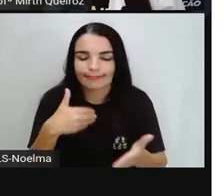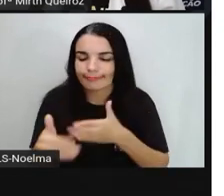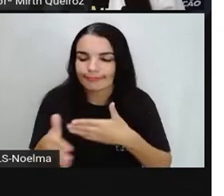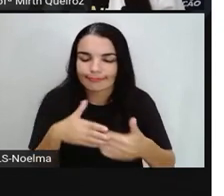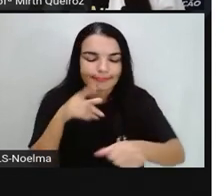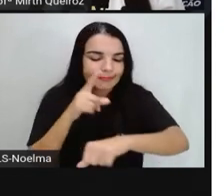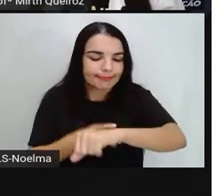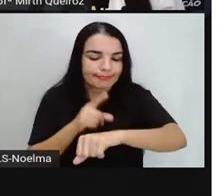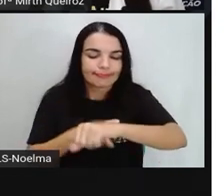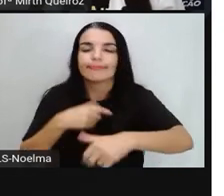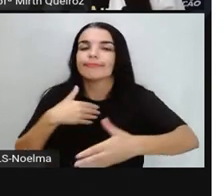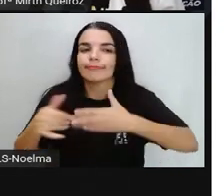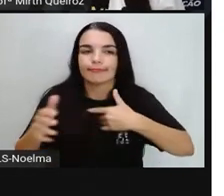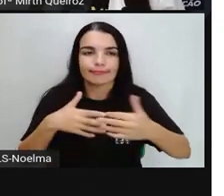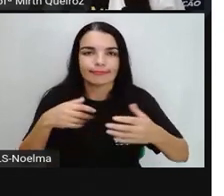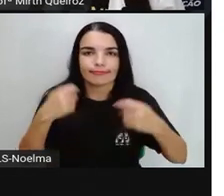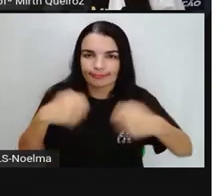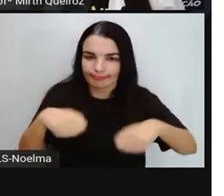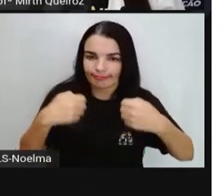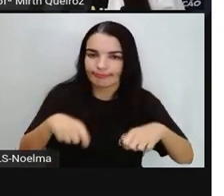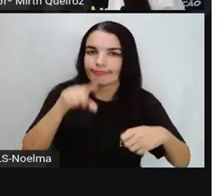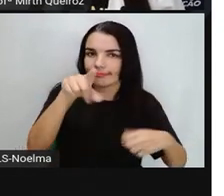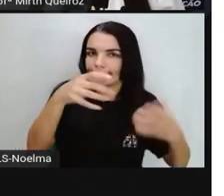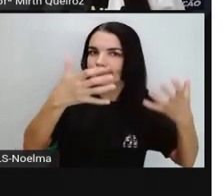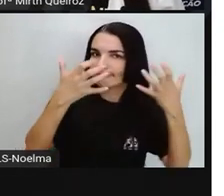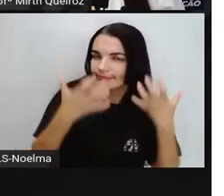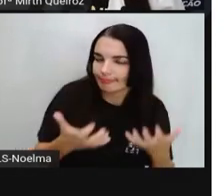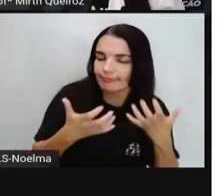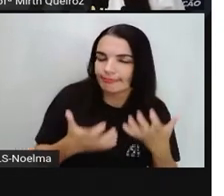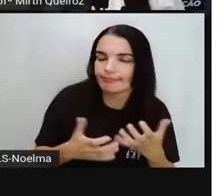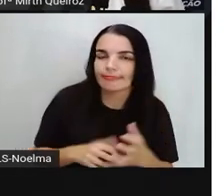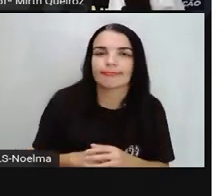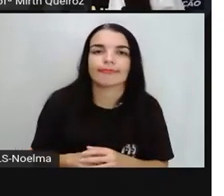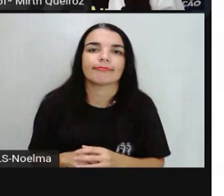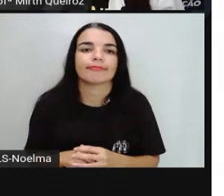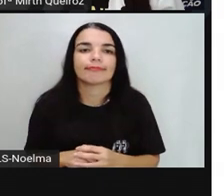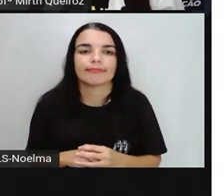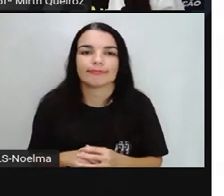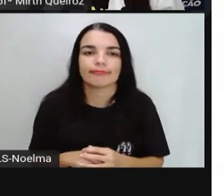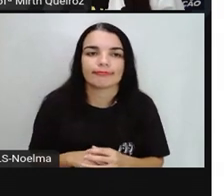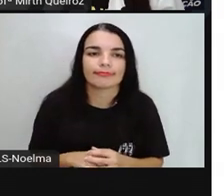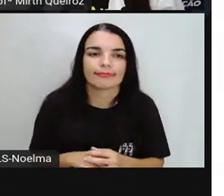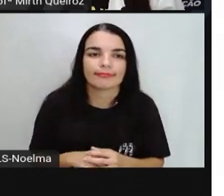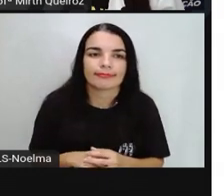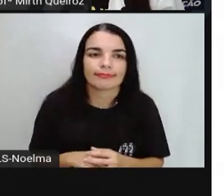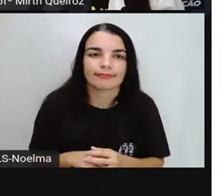vocês sentirem necessidade de assistir outras vezes, certo?